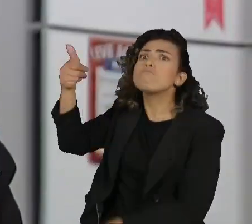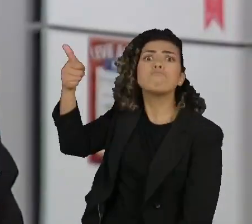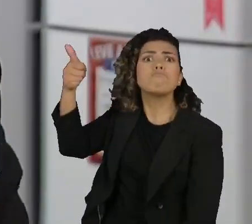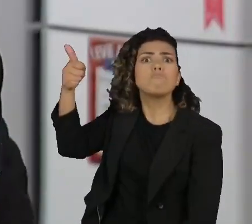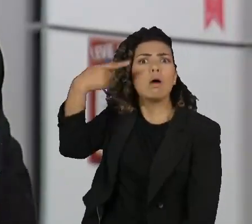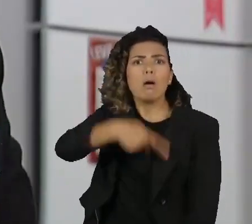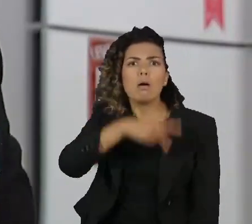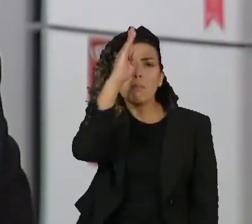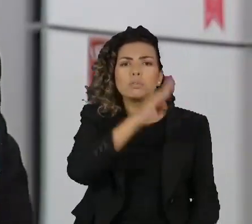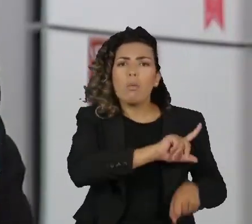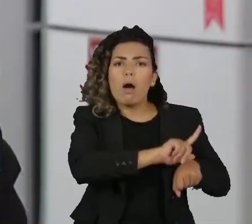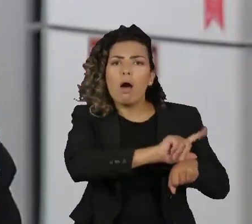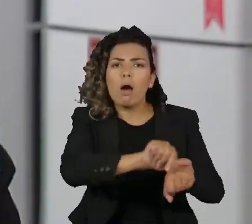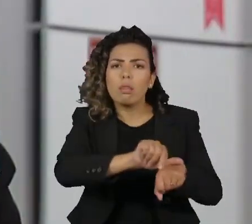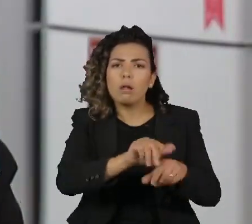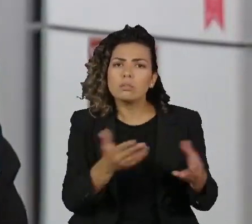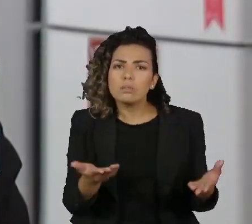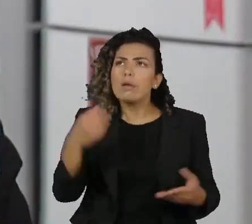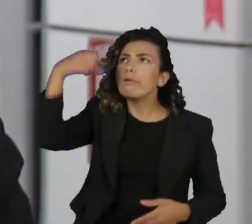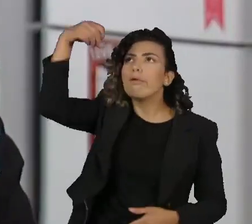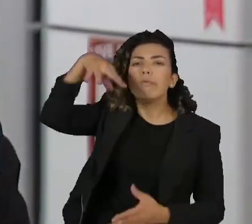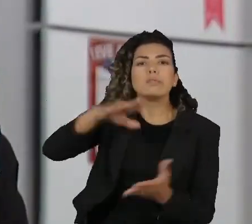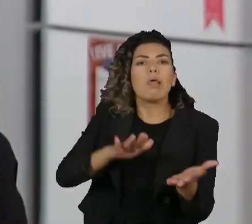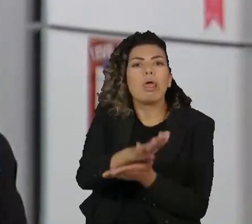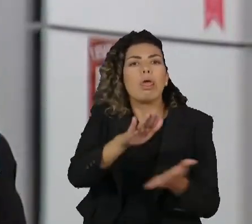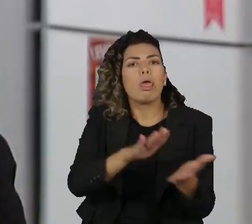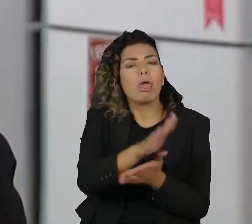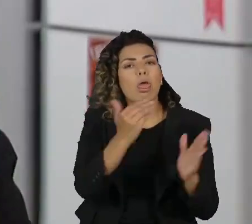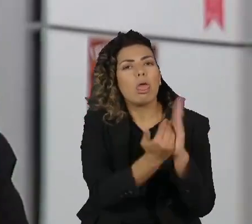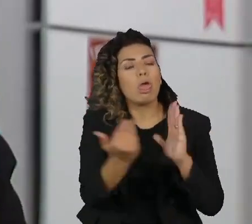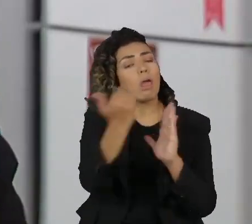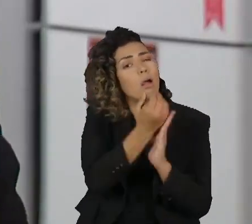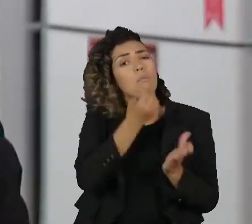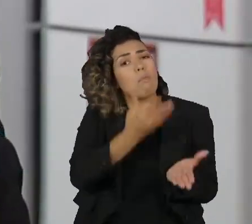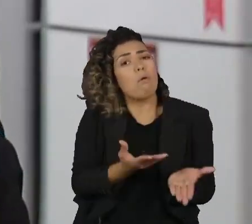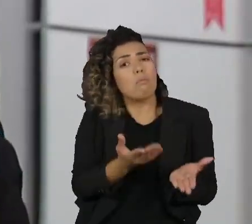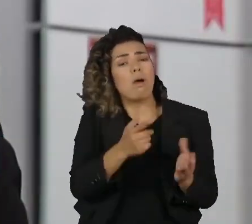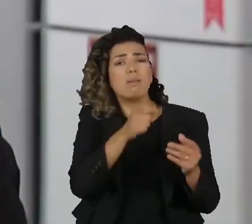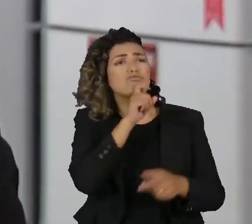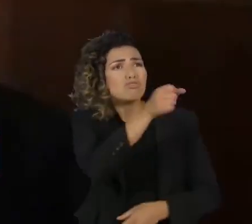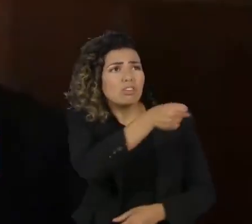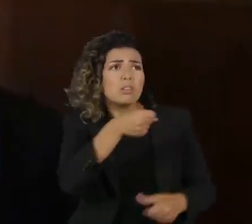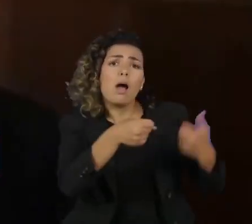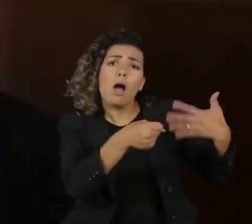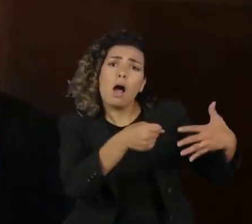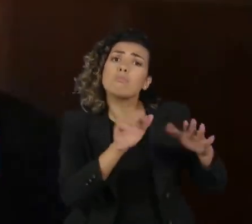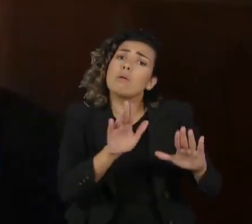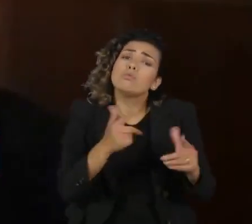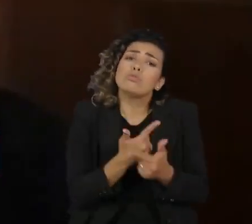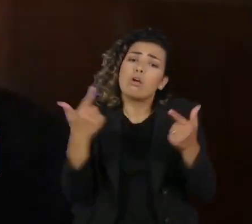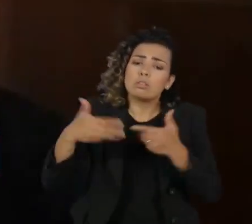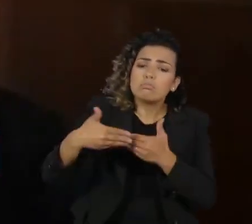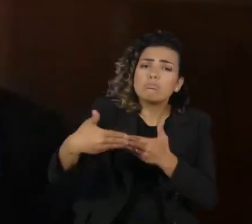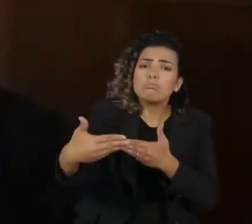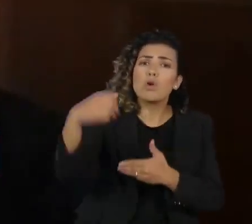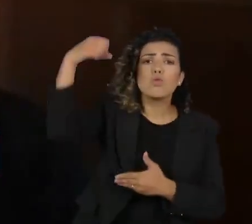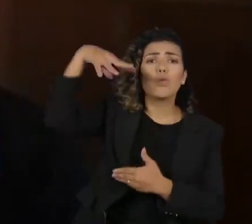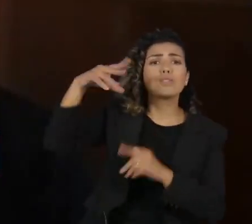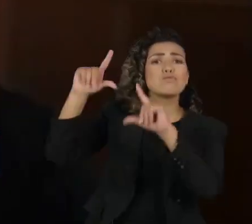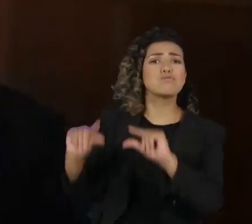que o tempo e a economia na conta de luz irão compensar o valor mais alto pago no aparelho. O consumidor